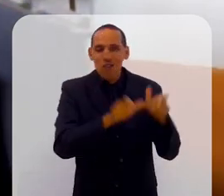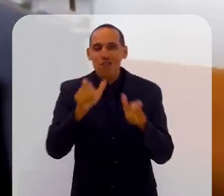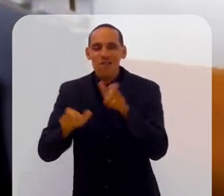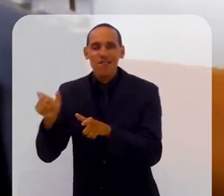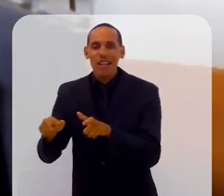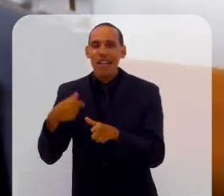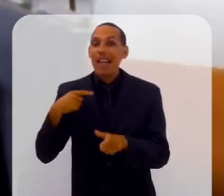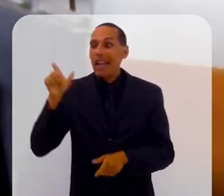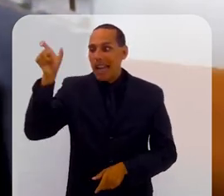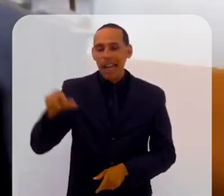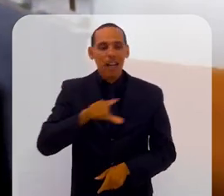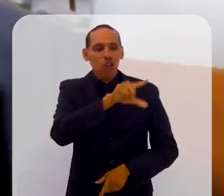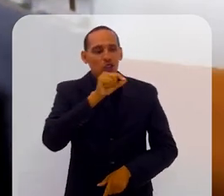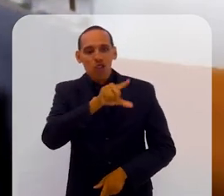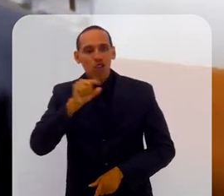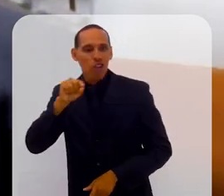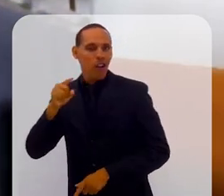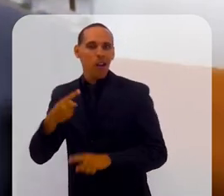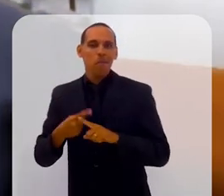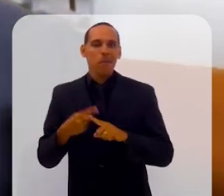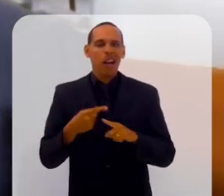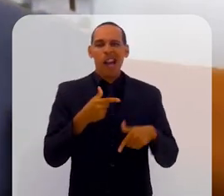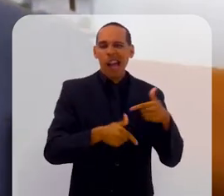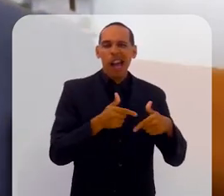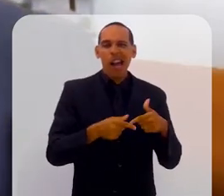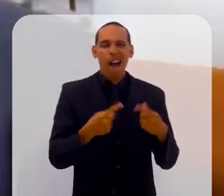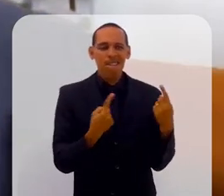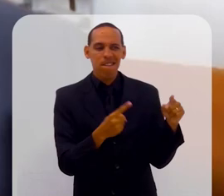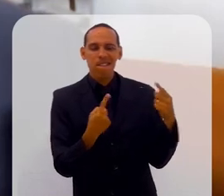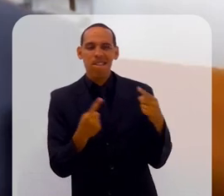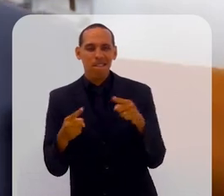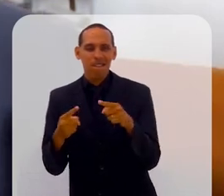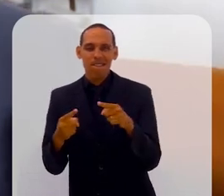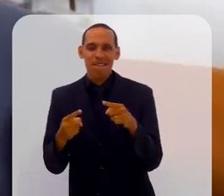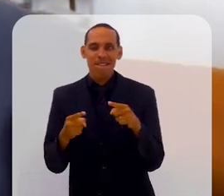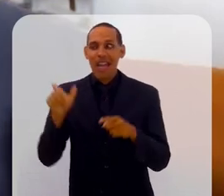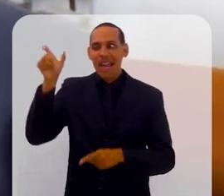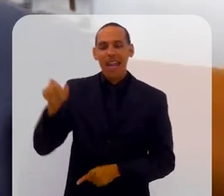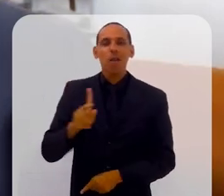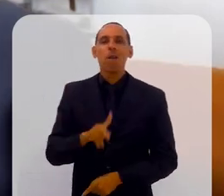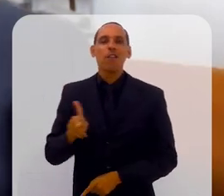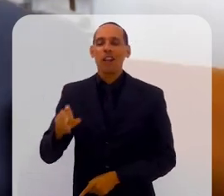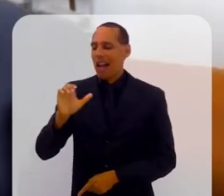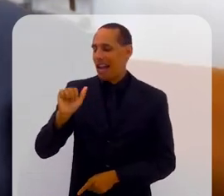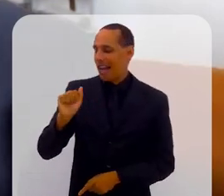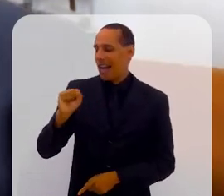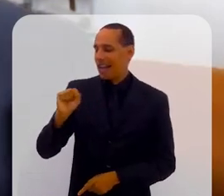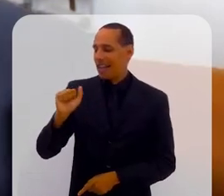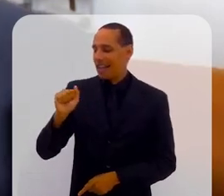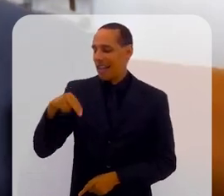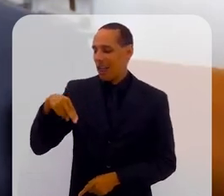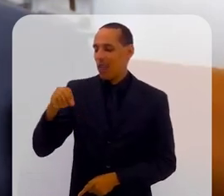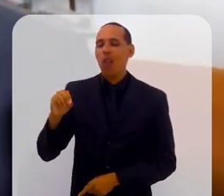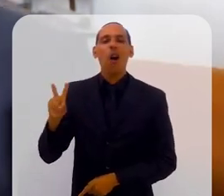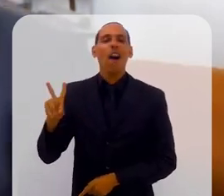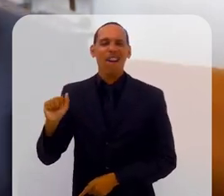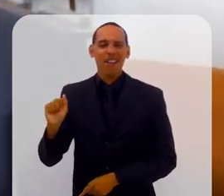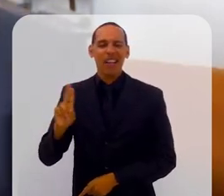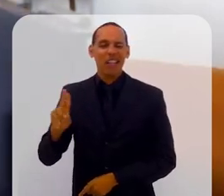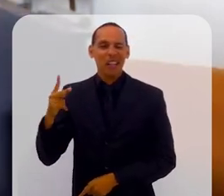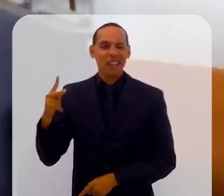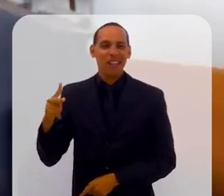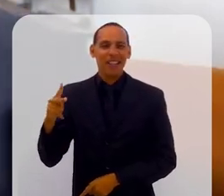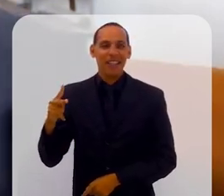que ele elencava e ele ia lá. Era Casanova o nome dele. Então, Casanova sempre